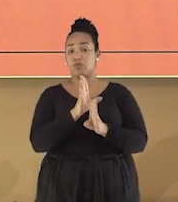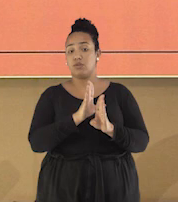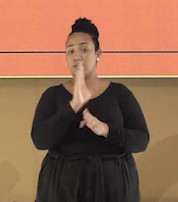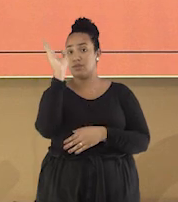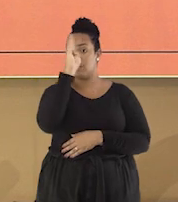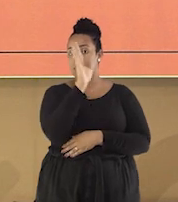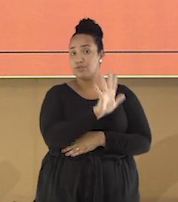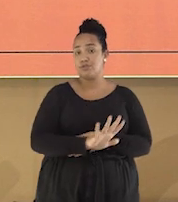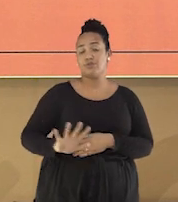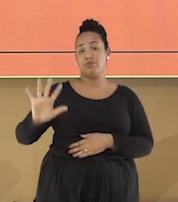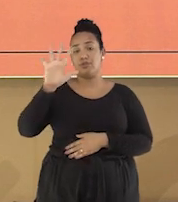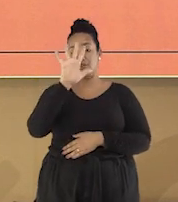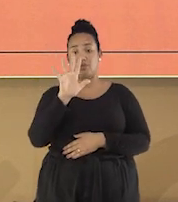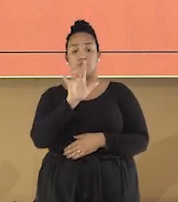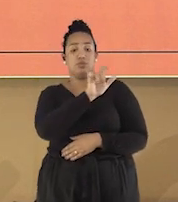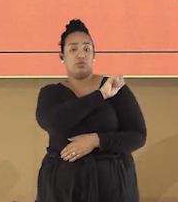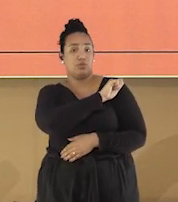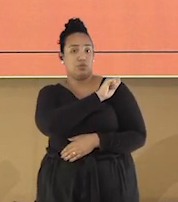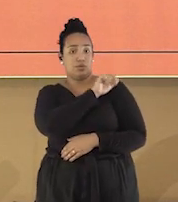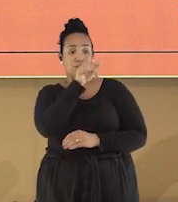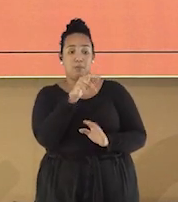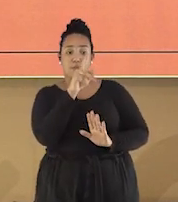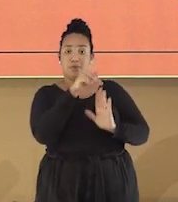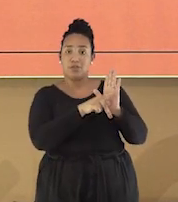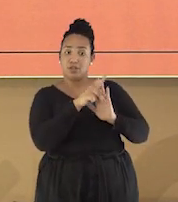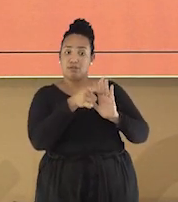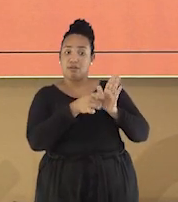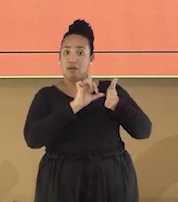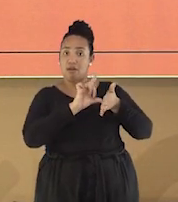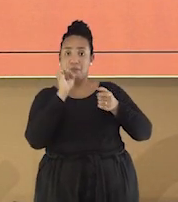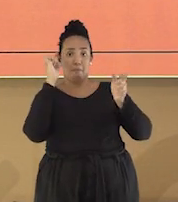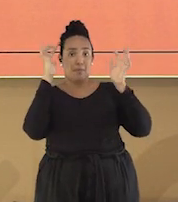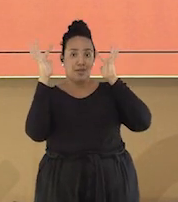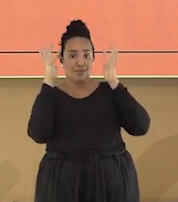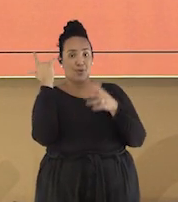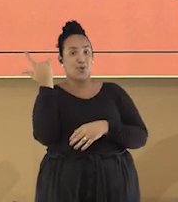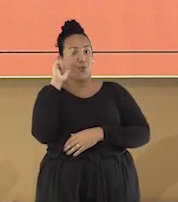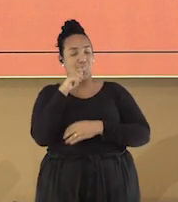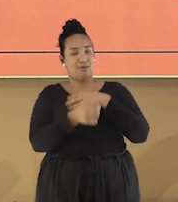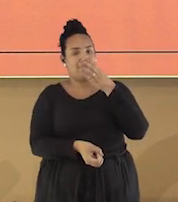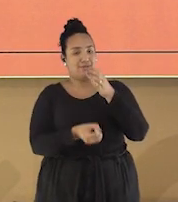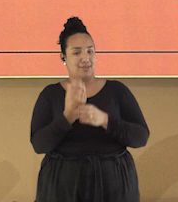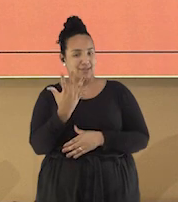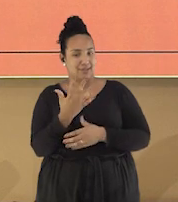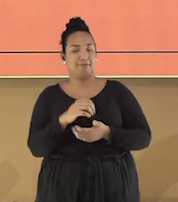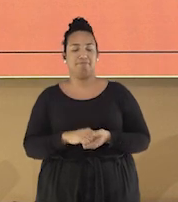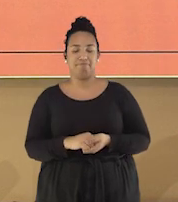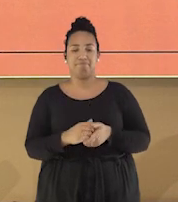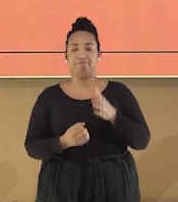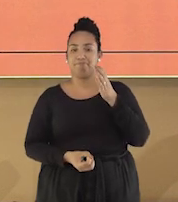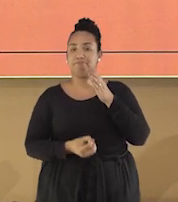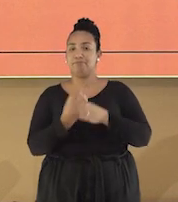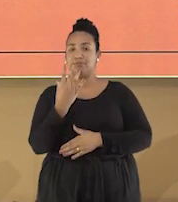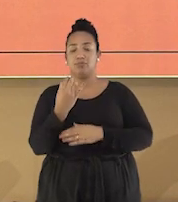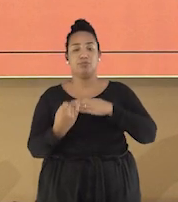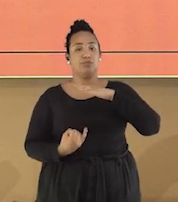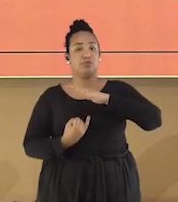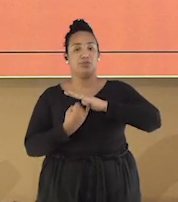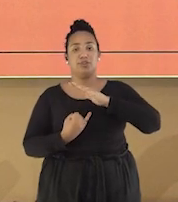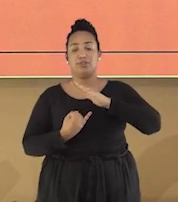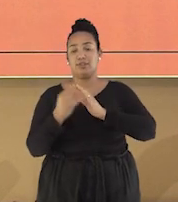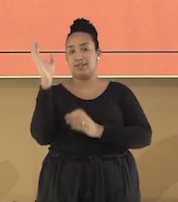consolidar um grande projeto que já havia sido pensado outras vezes, de criar uma grande entidade nacional de estudantes.